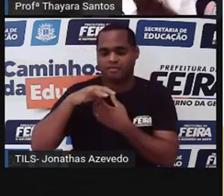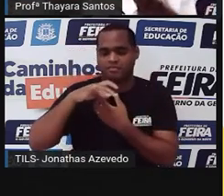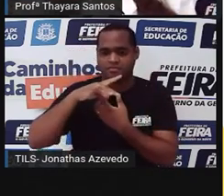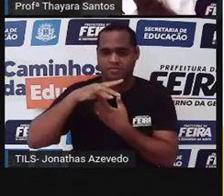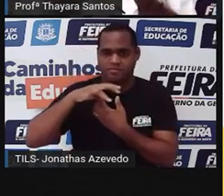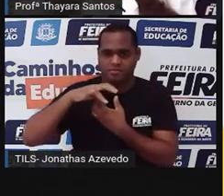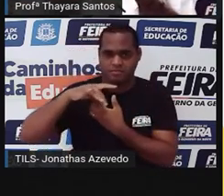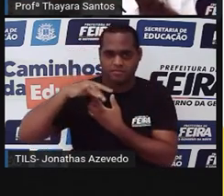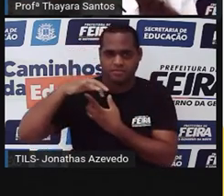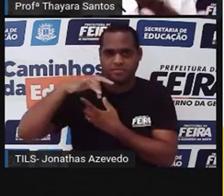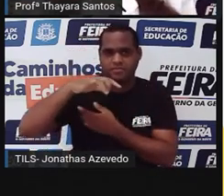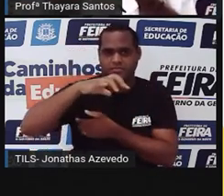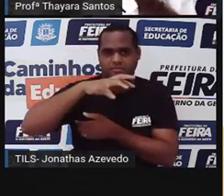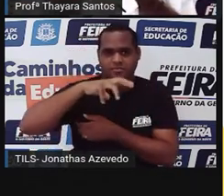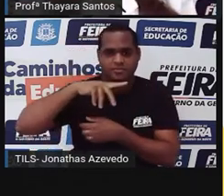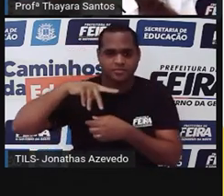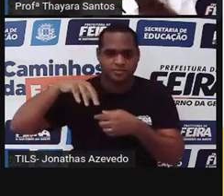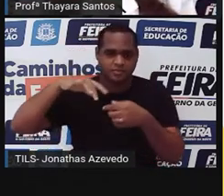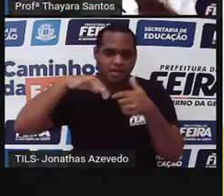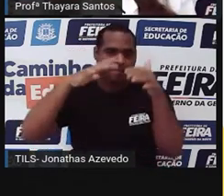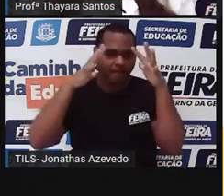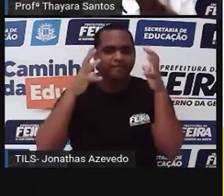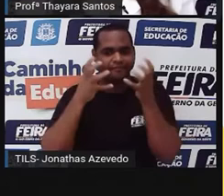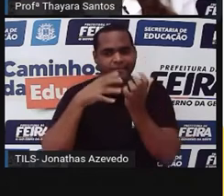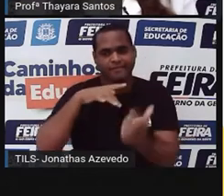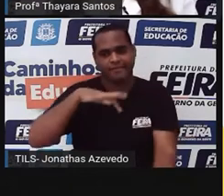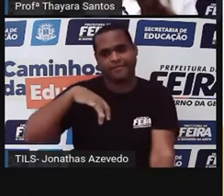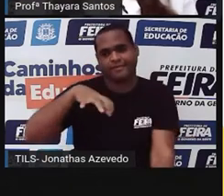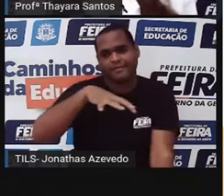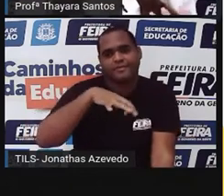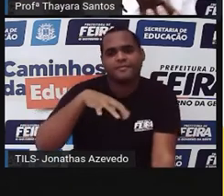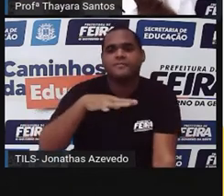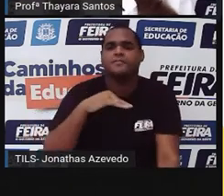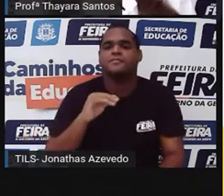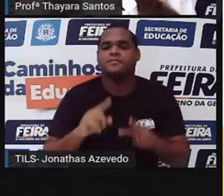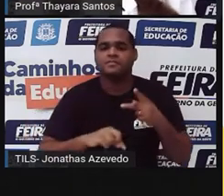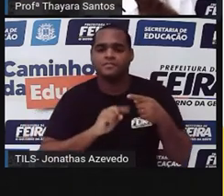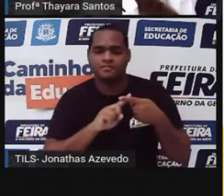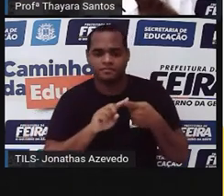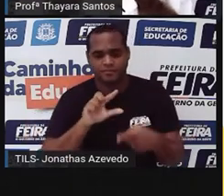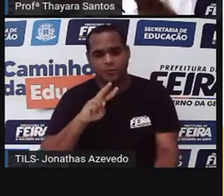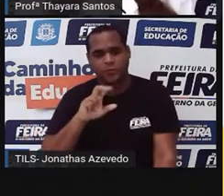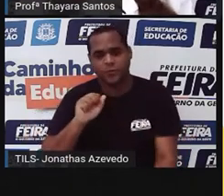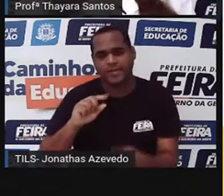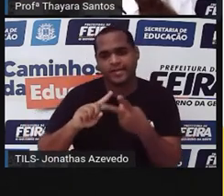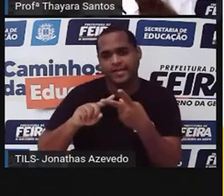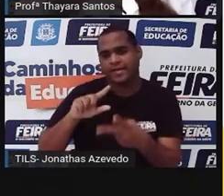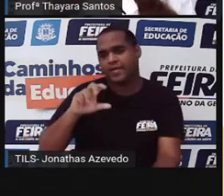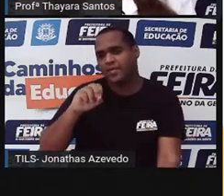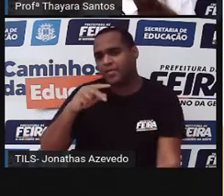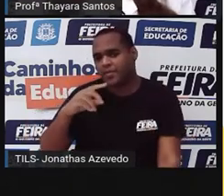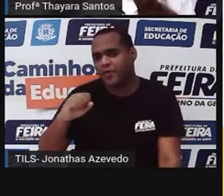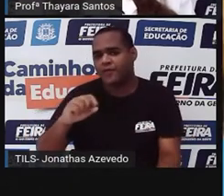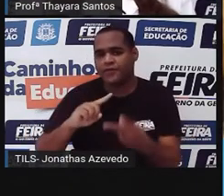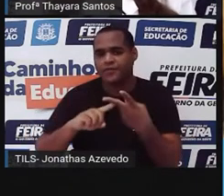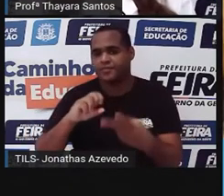os pés ali. E os representantes do grupo dos cefalópodes são Lula, o polvo e a sépia.